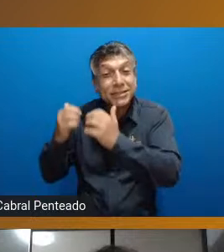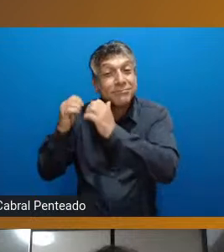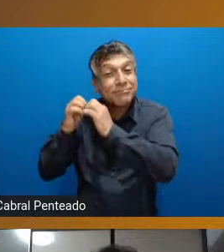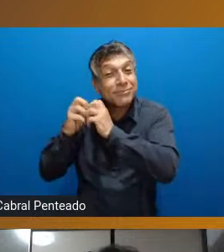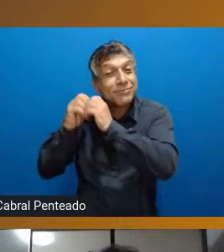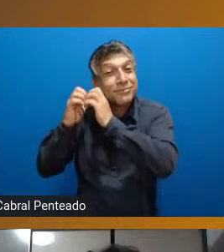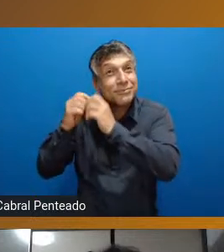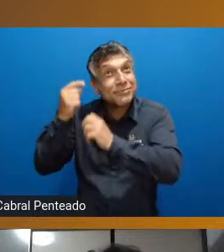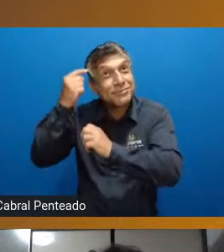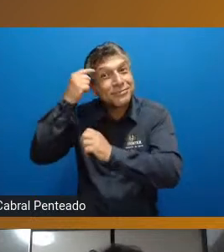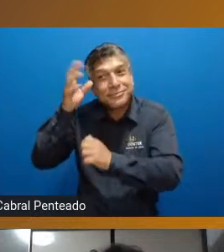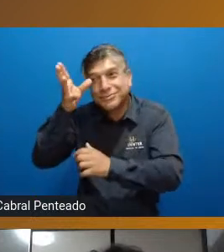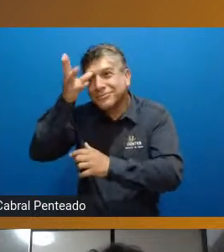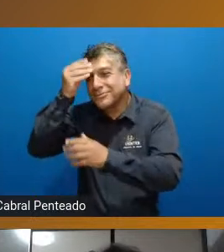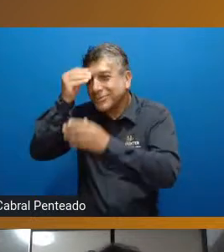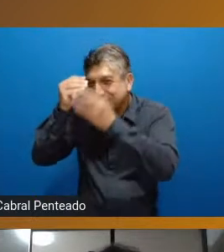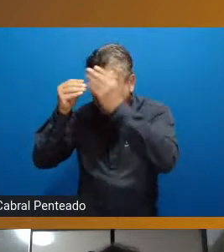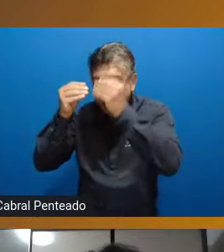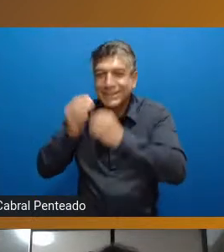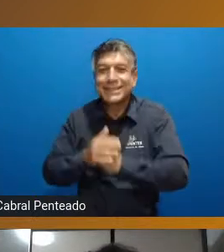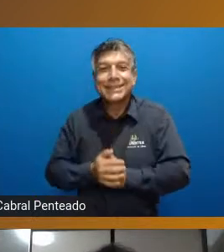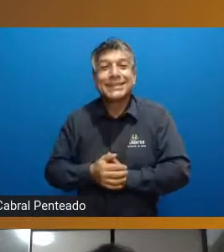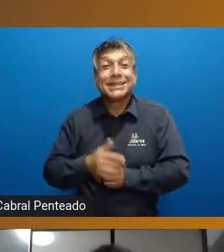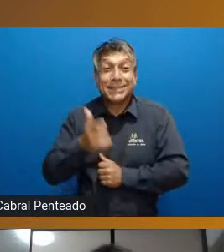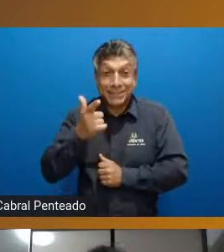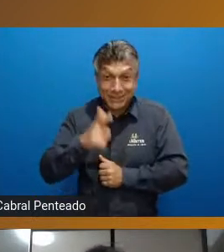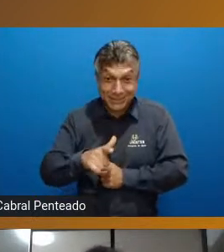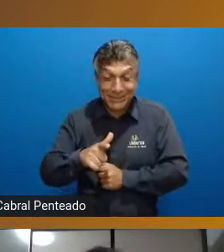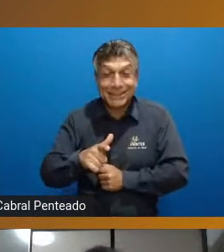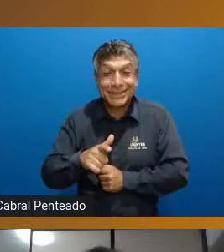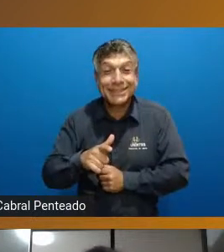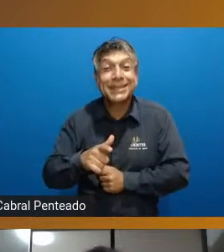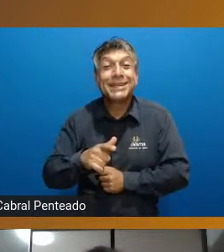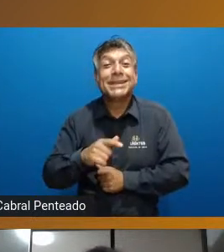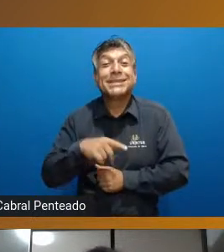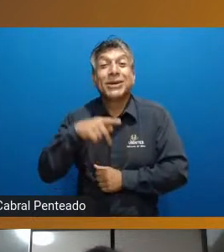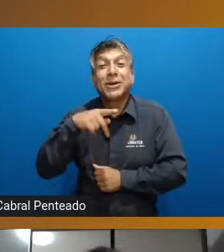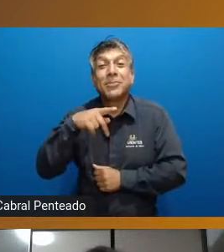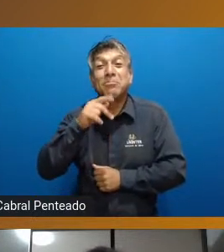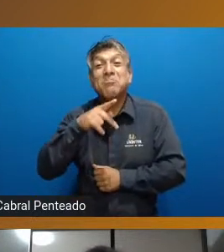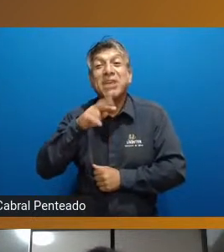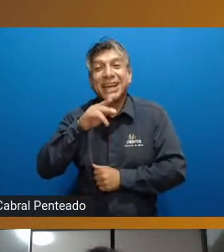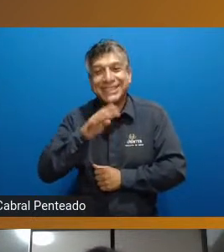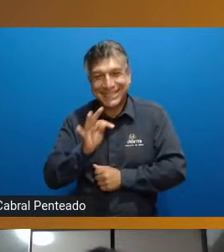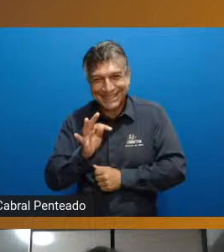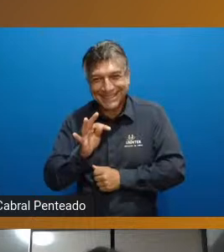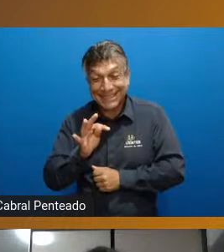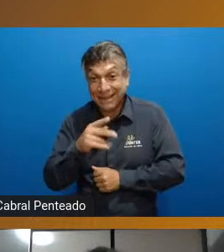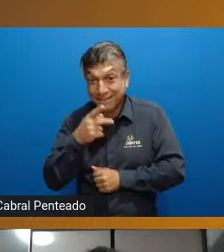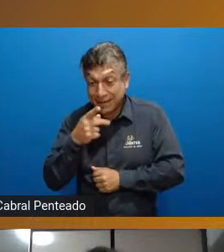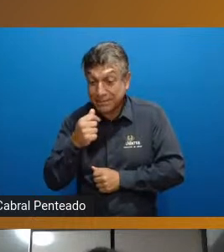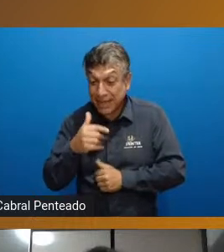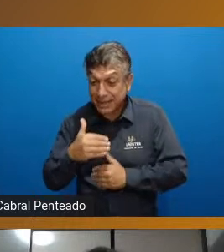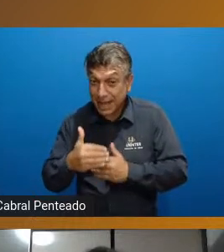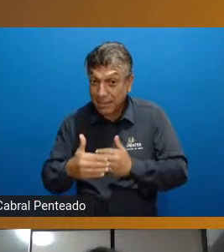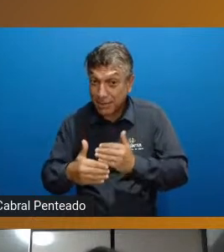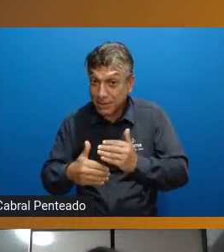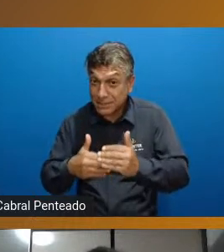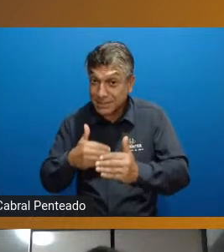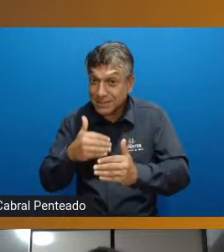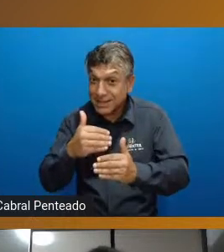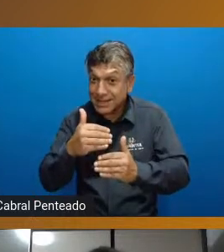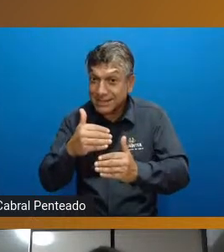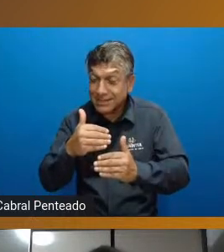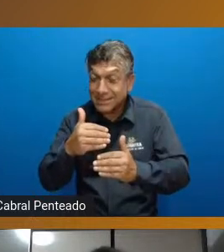então mais uma vez aí colocando a fala do do PAG a gente deve levar em consideração esse processo de desenvolvimento em